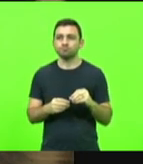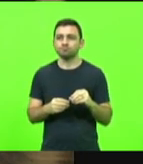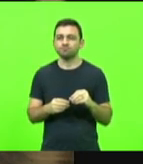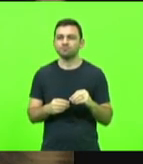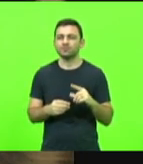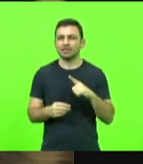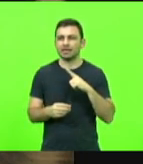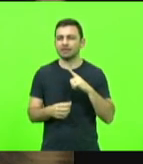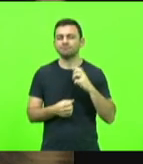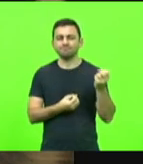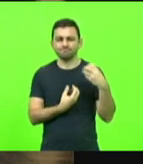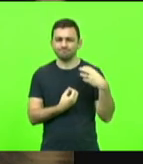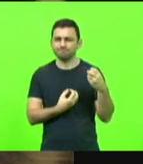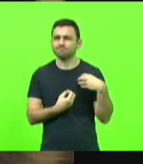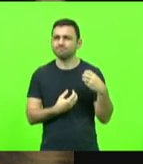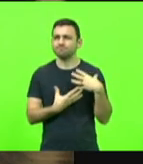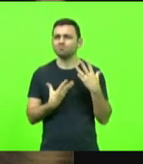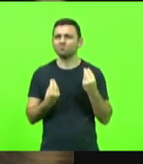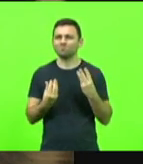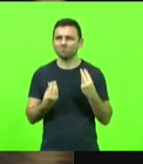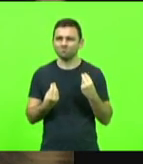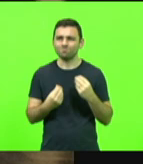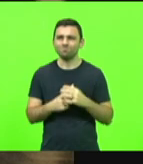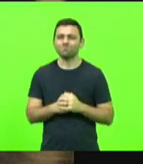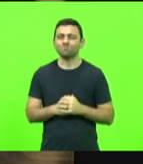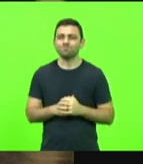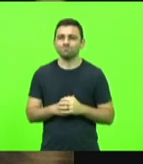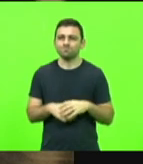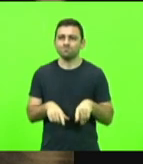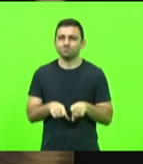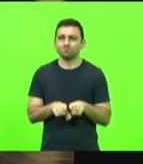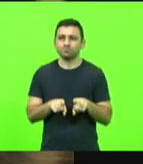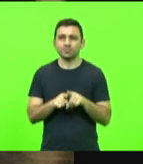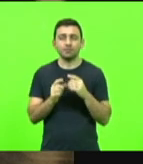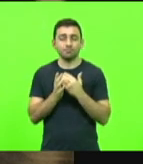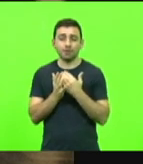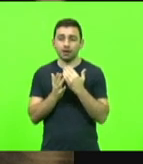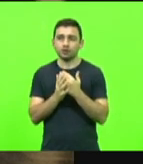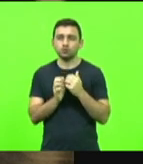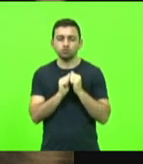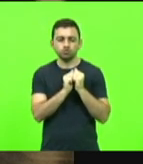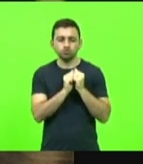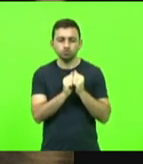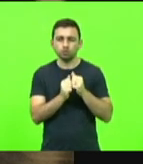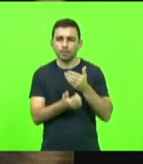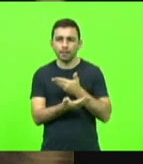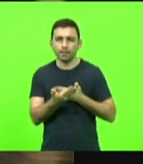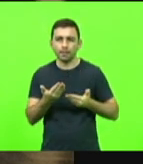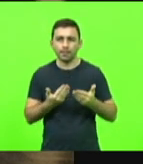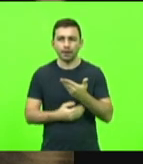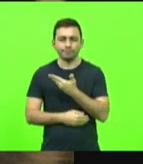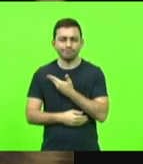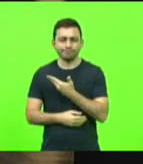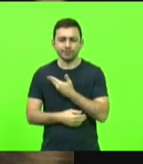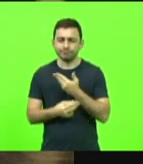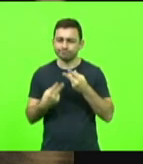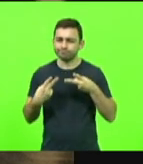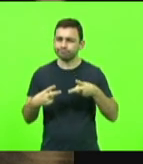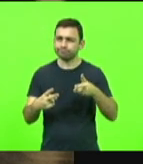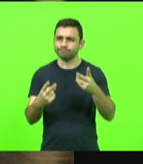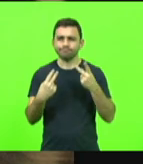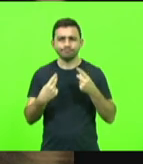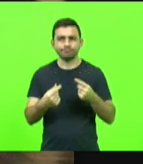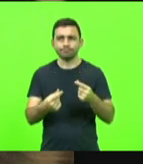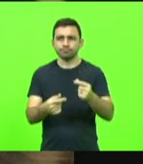ensinamentos importantes e, acima de tudo, a convivência e uma amizade eterna, principalmente